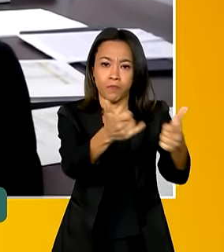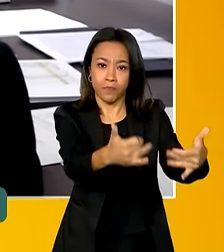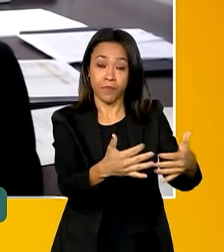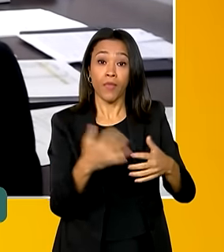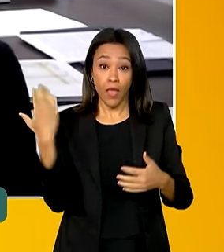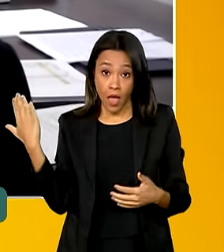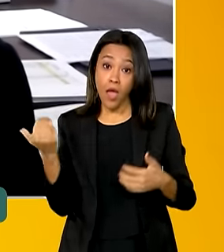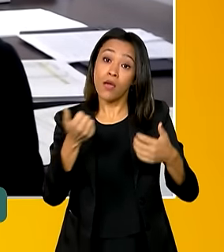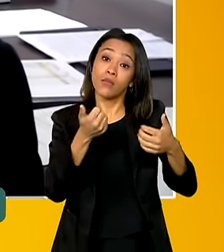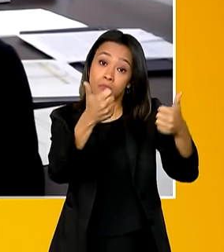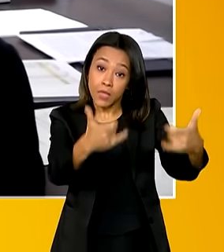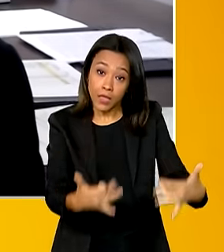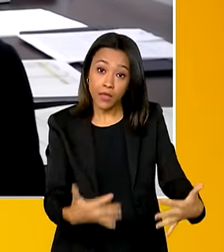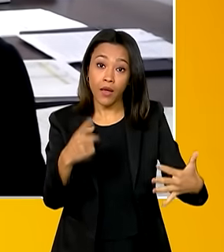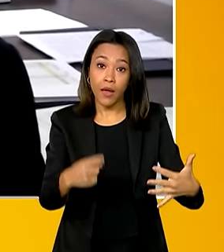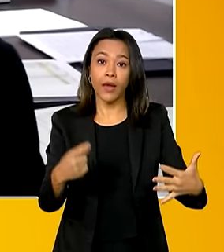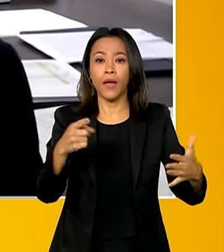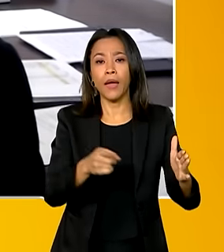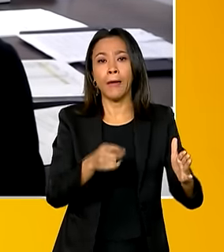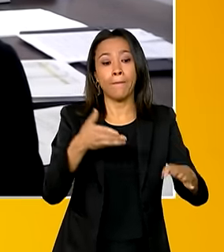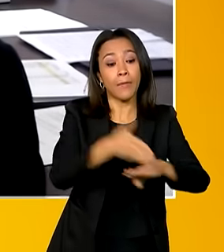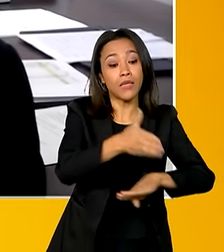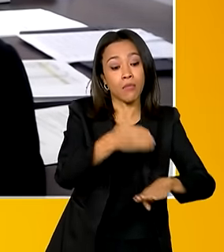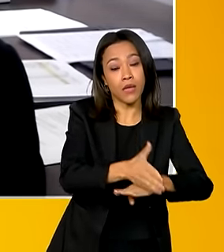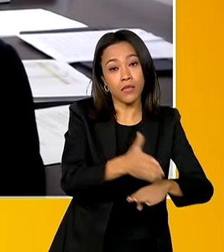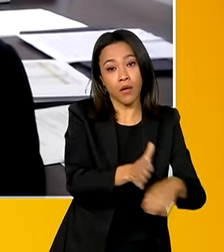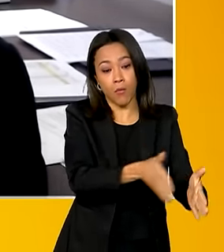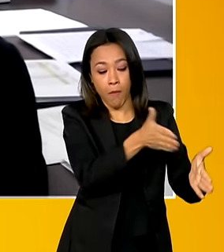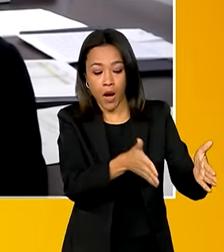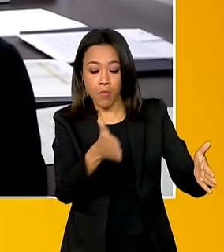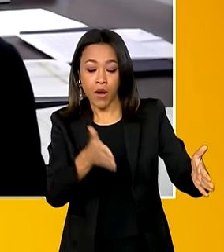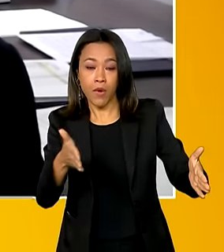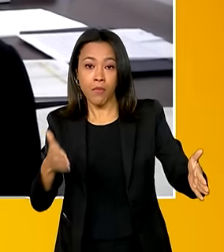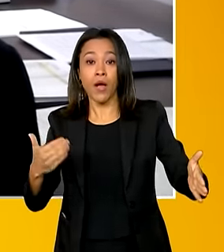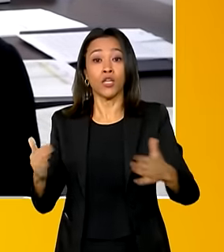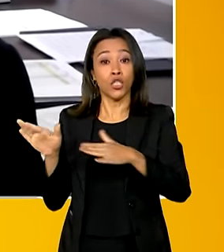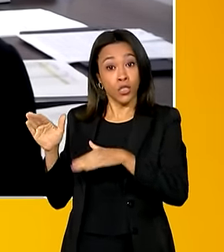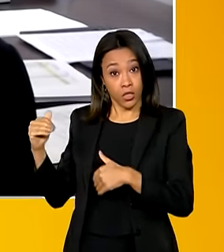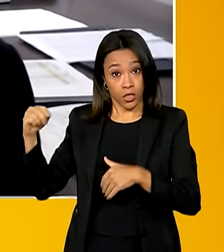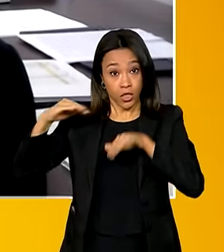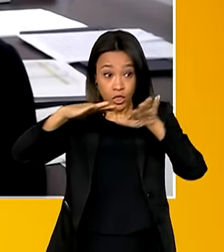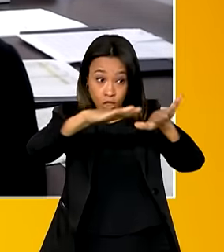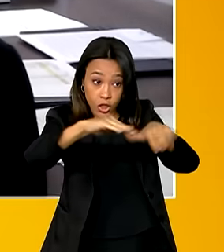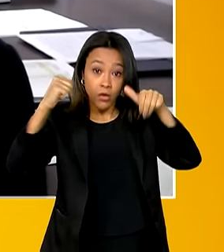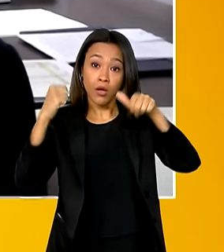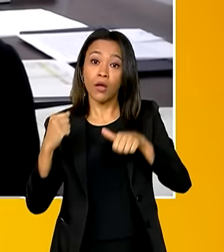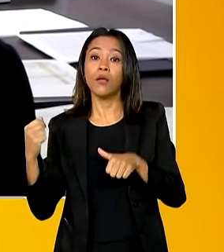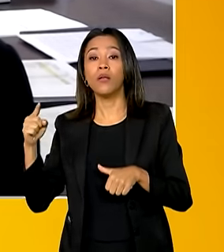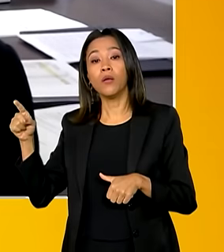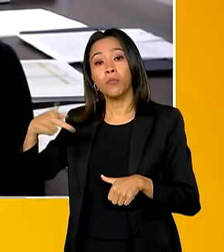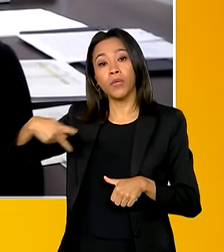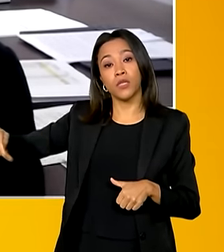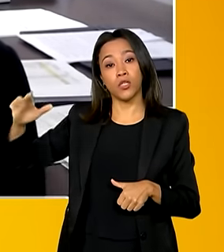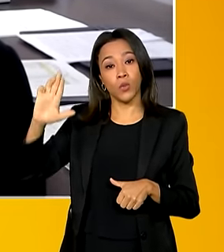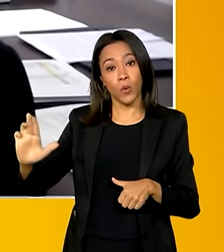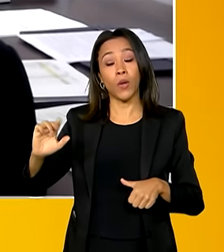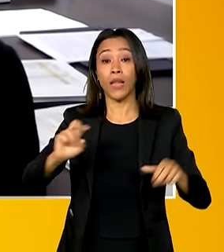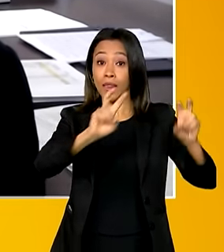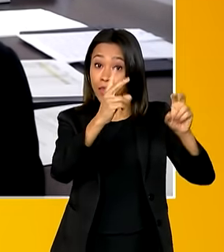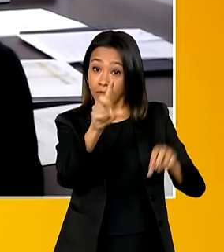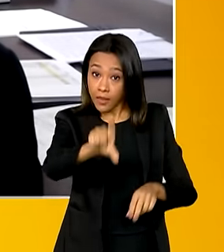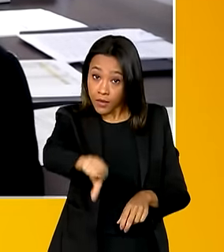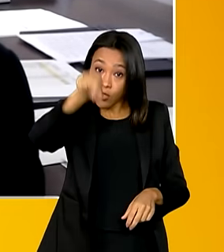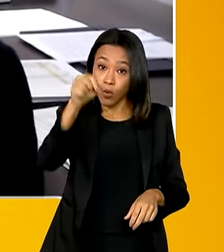processo participativo conclamado pelo presidente Lula para tratar dos principais três temas que ele